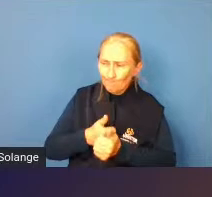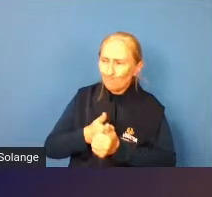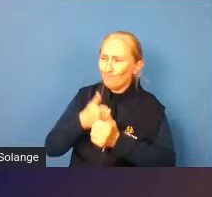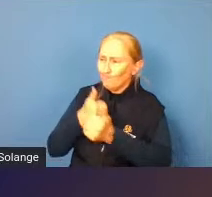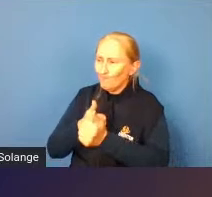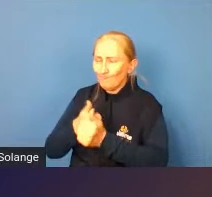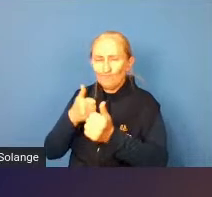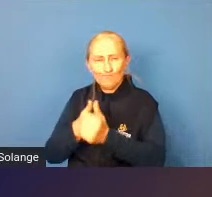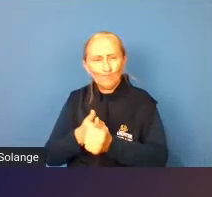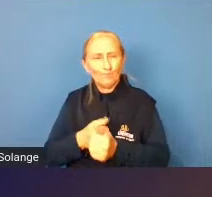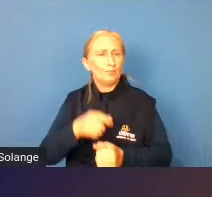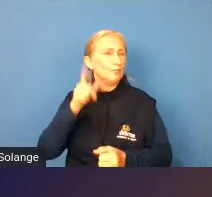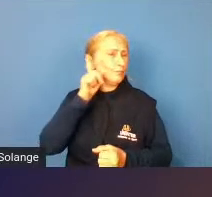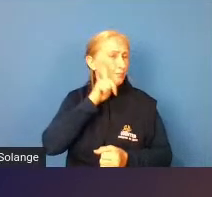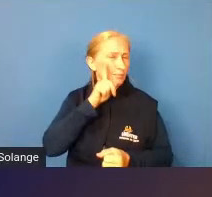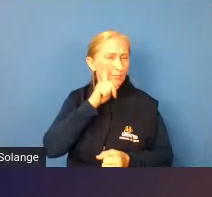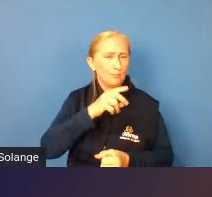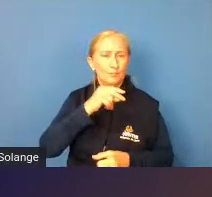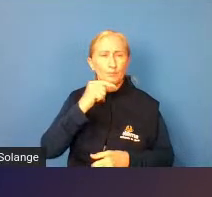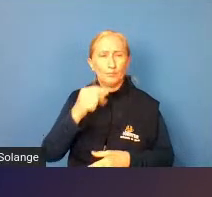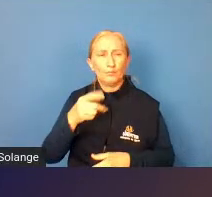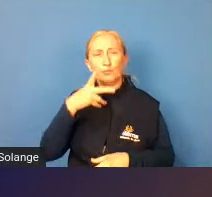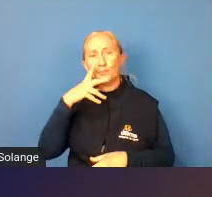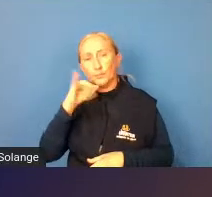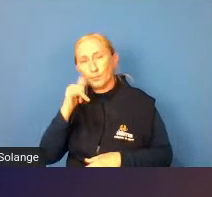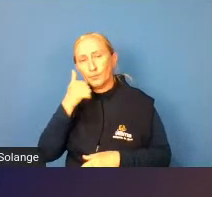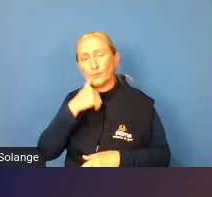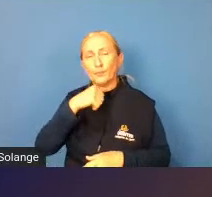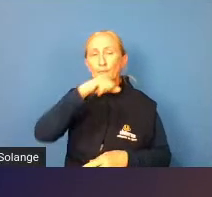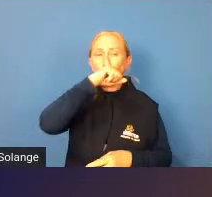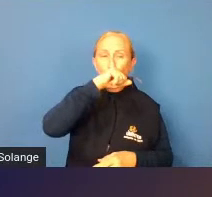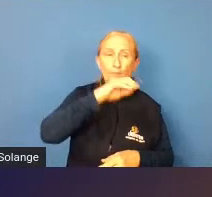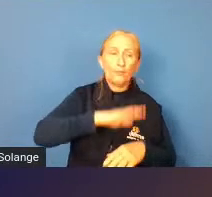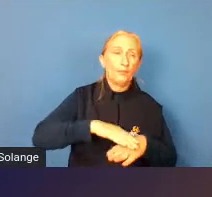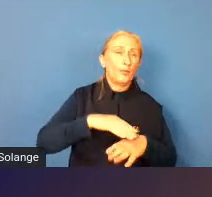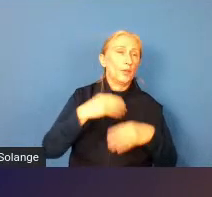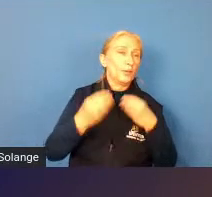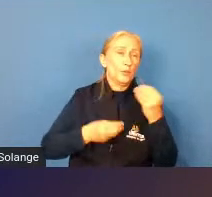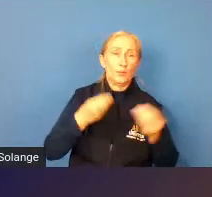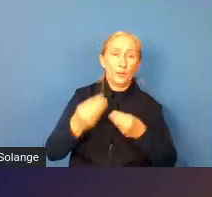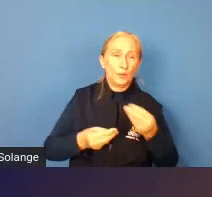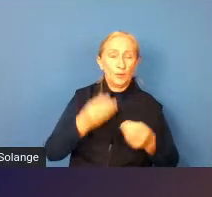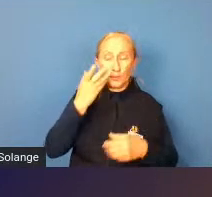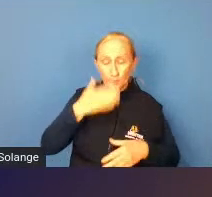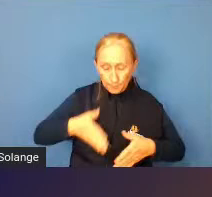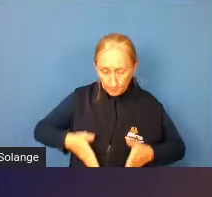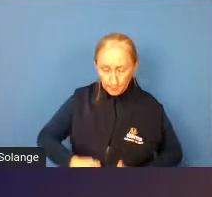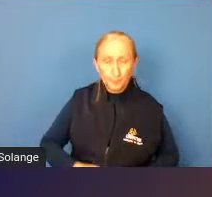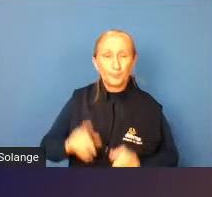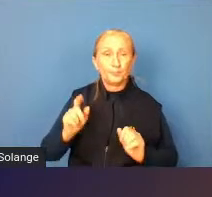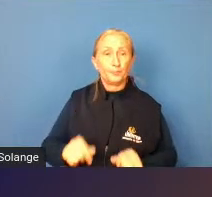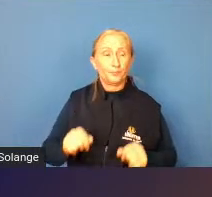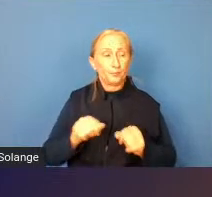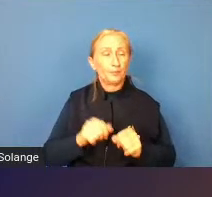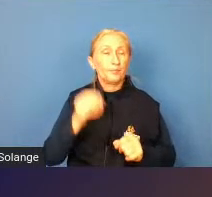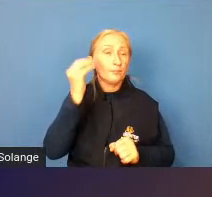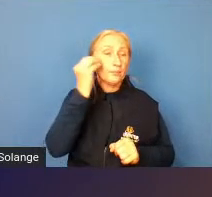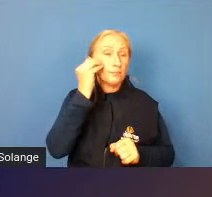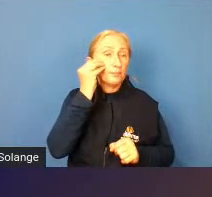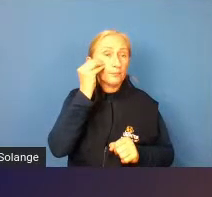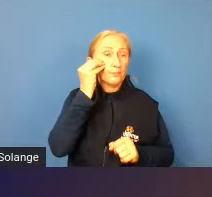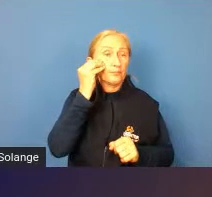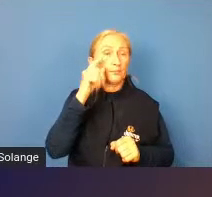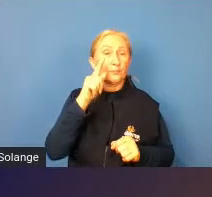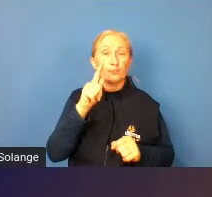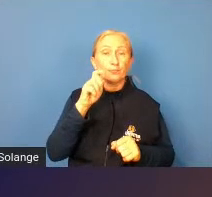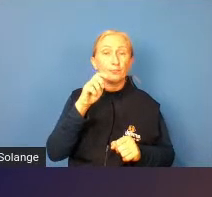estudos nos Estados Unidos já que o pai a mãe ou logo depois também que a criança nascer já podem fazer um teste de genética